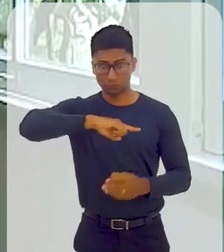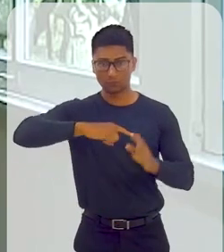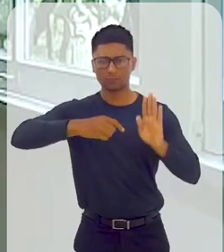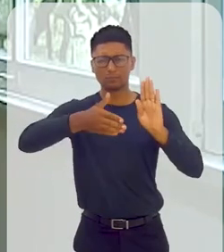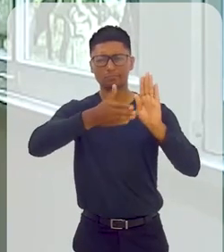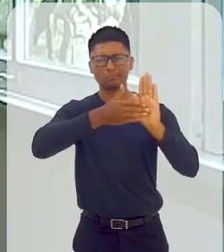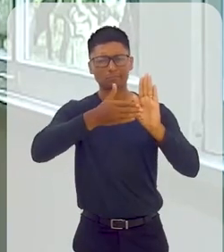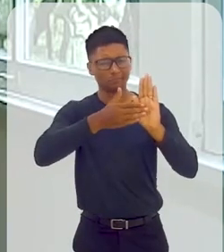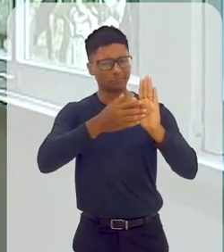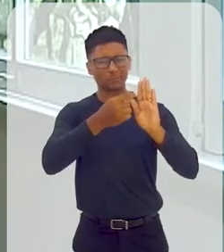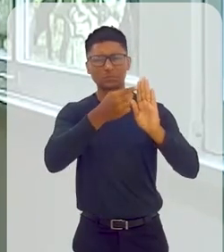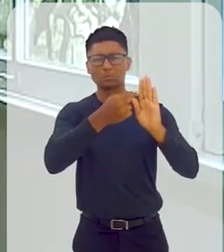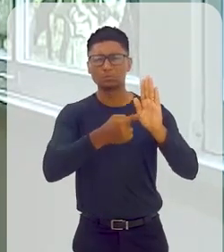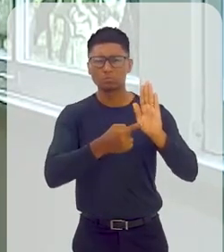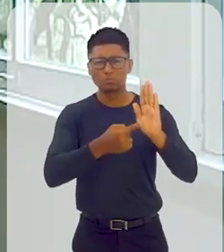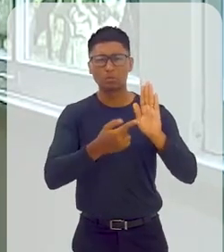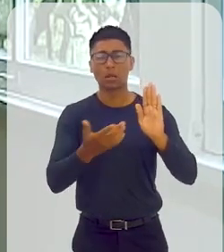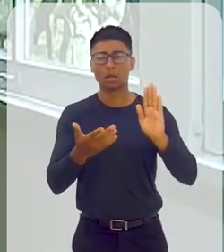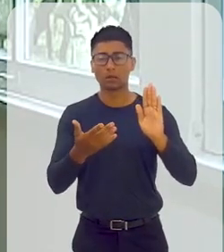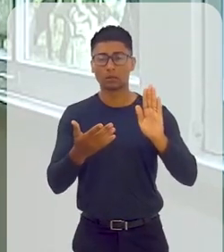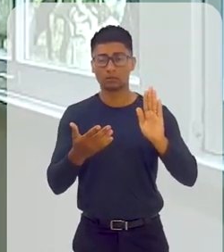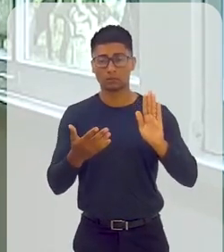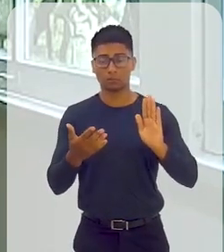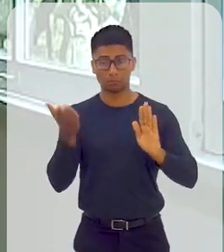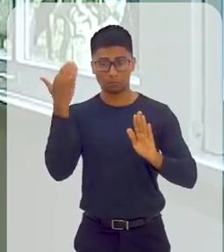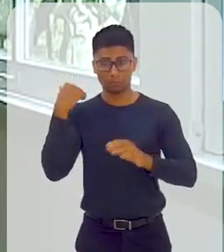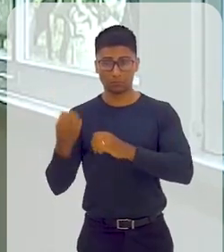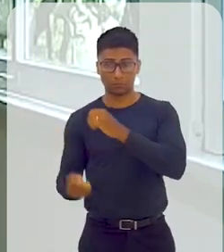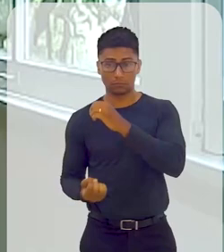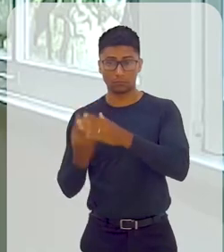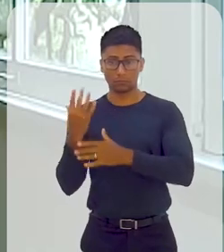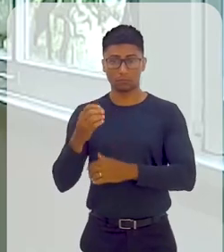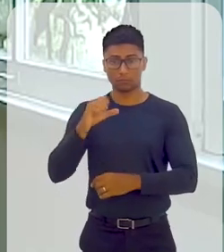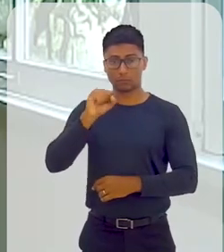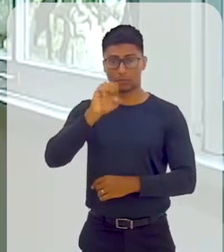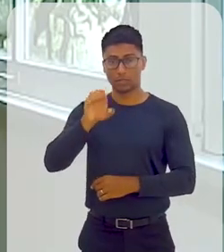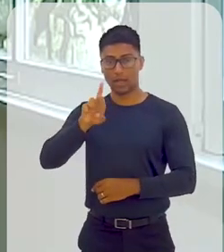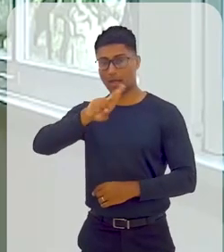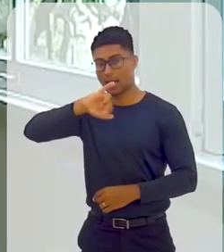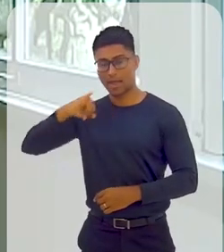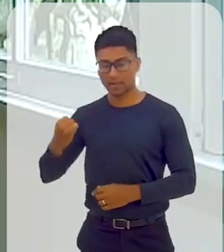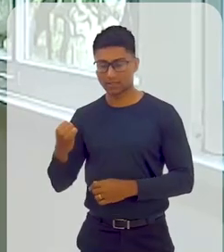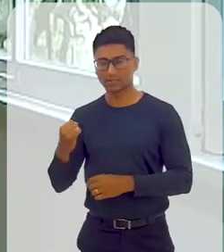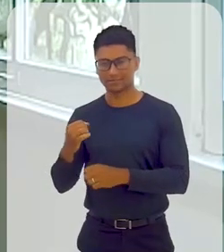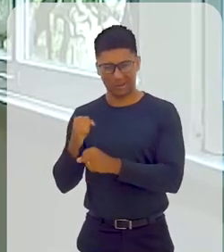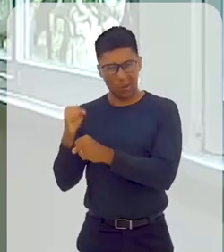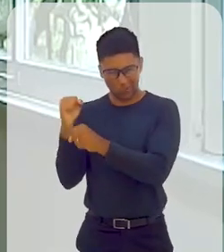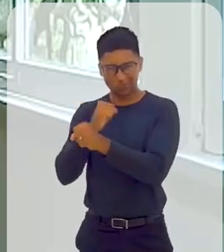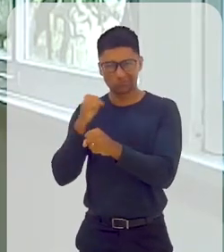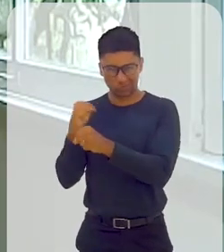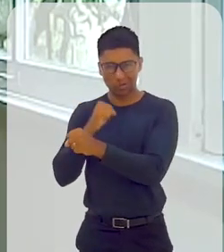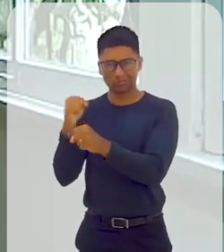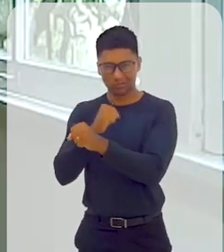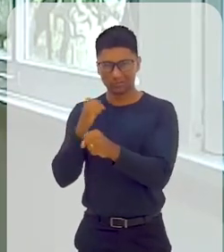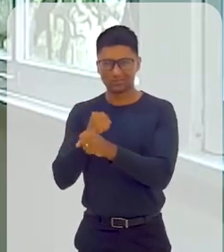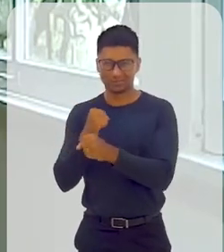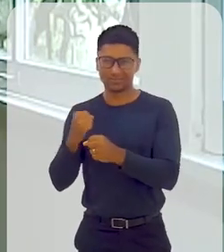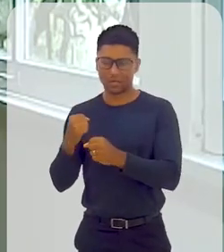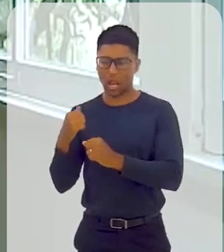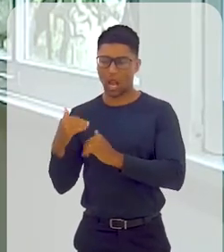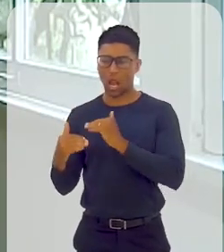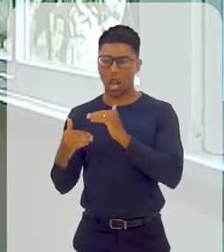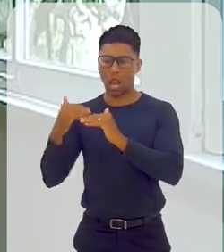pautas, na realidade, quando a CAERJ foi criada, construída, porque ela vem se